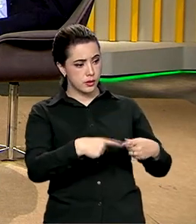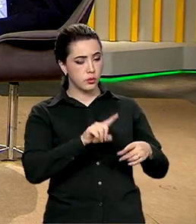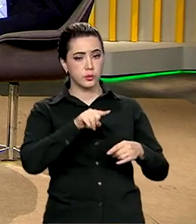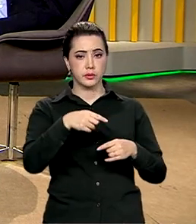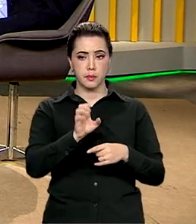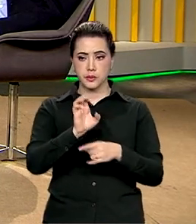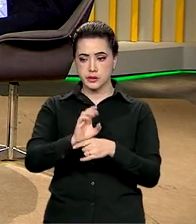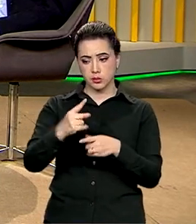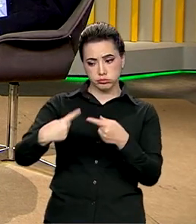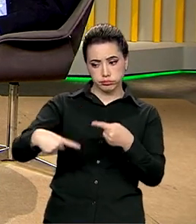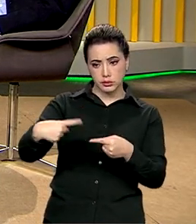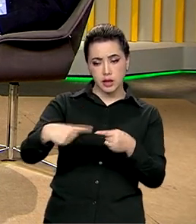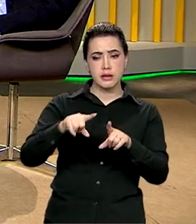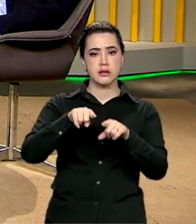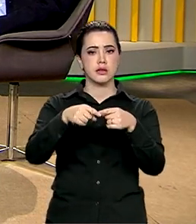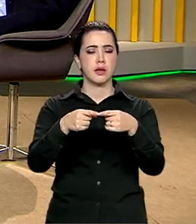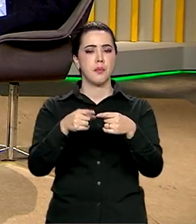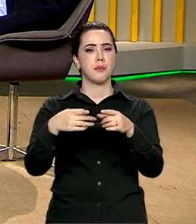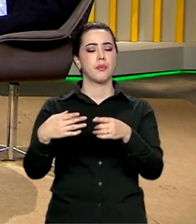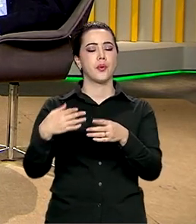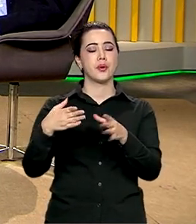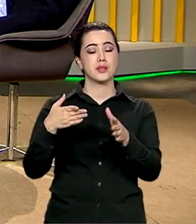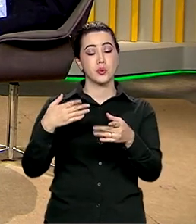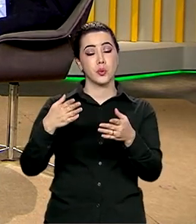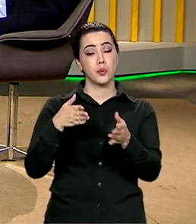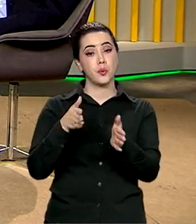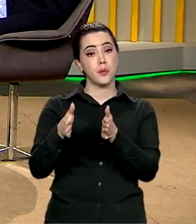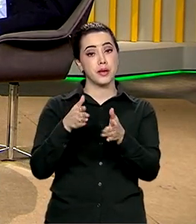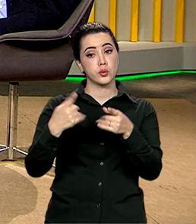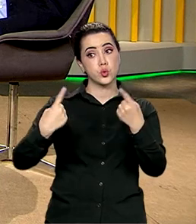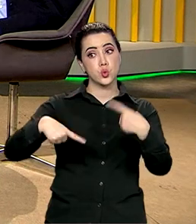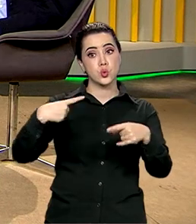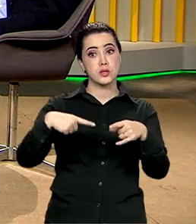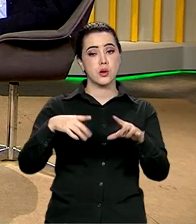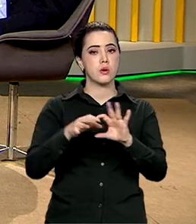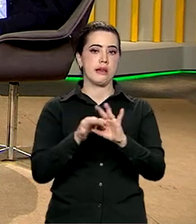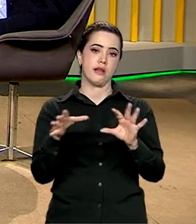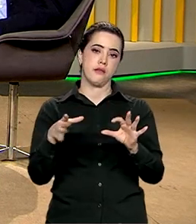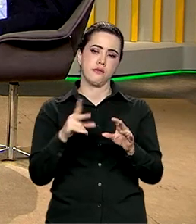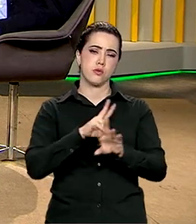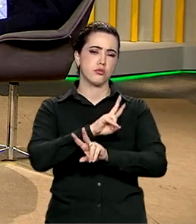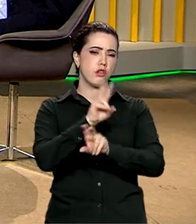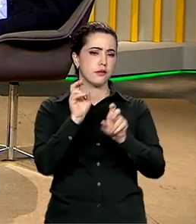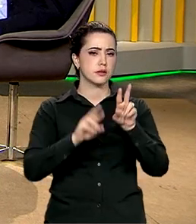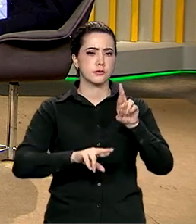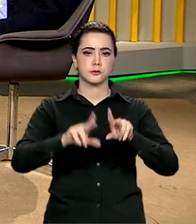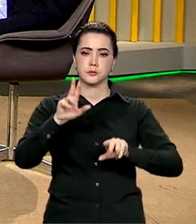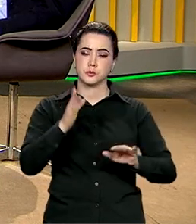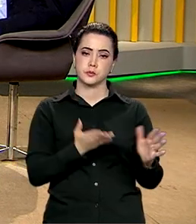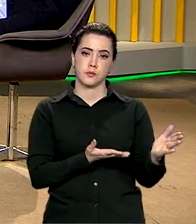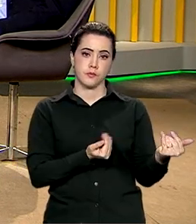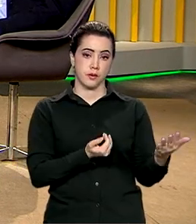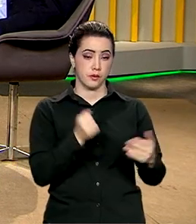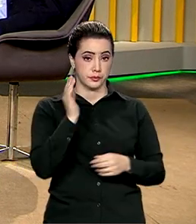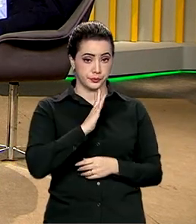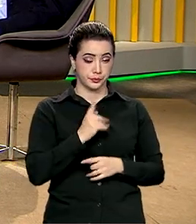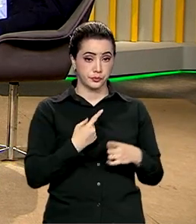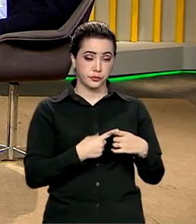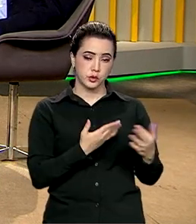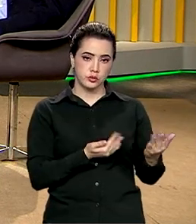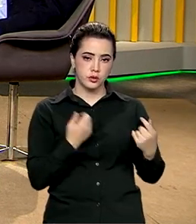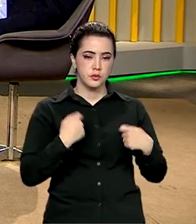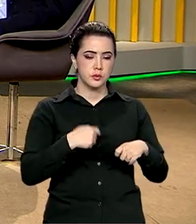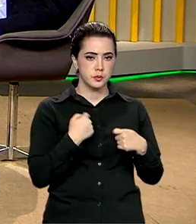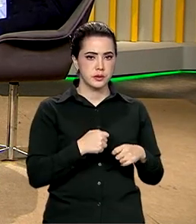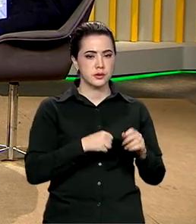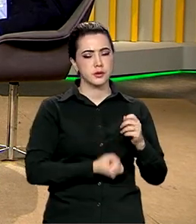etapas livres, temáticas, territoriais, que vai abranger toda a diversidade das juventudes brasileiras, porque a juventude precisa ser